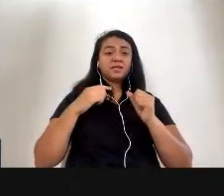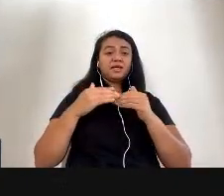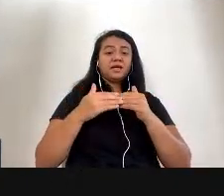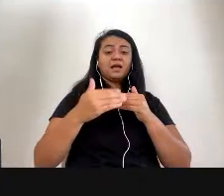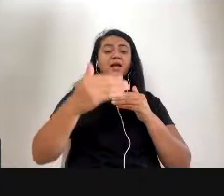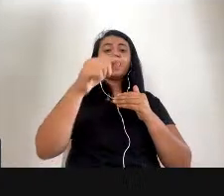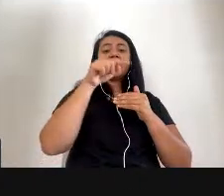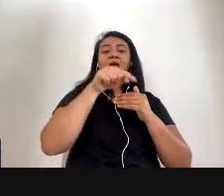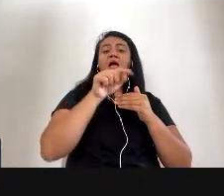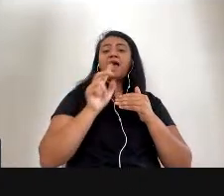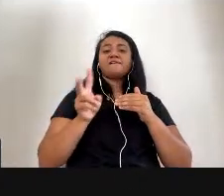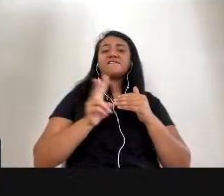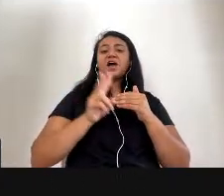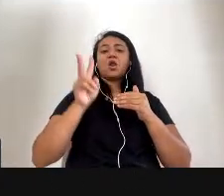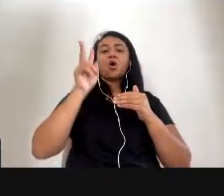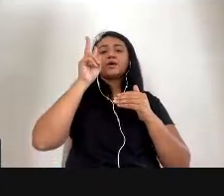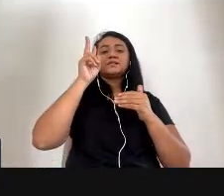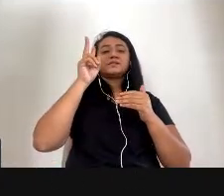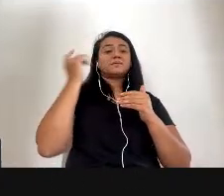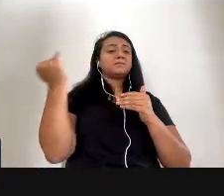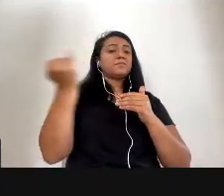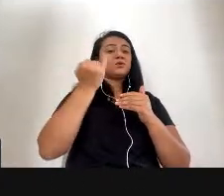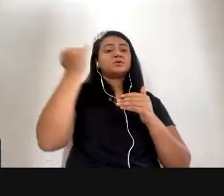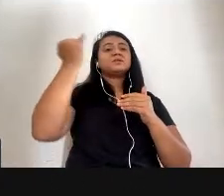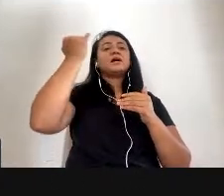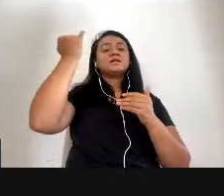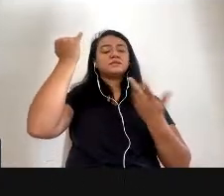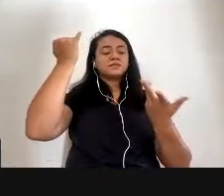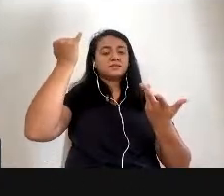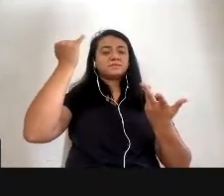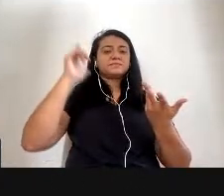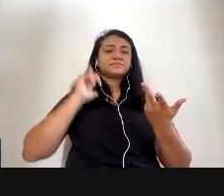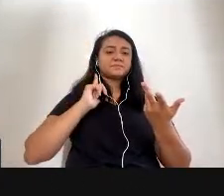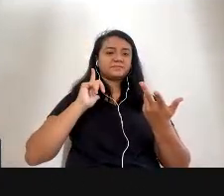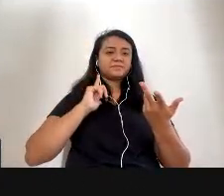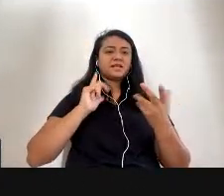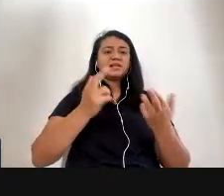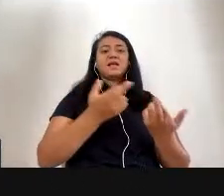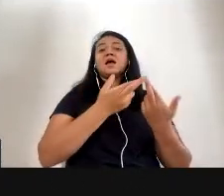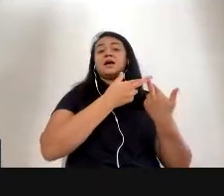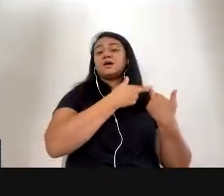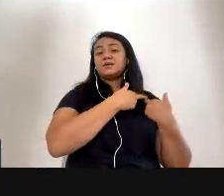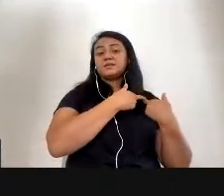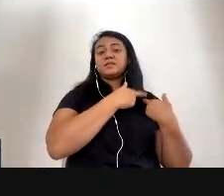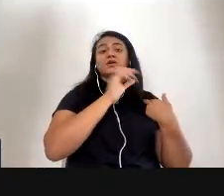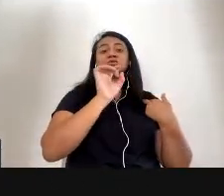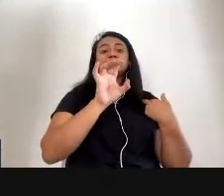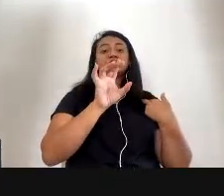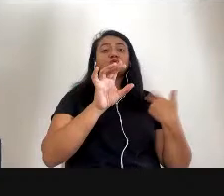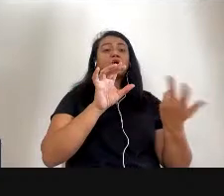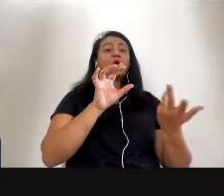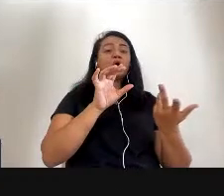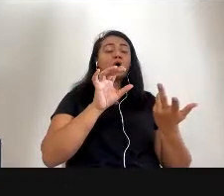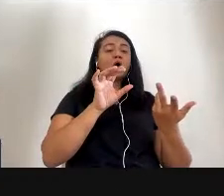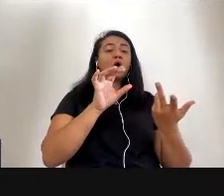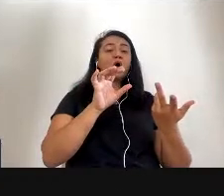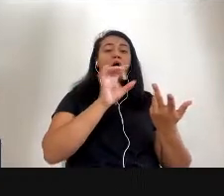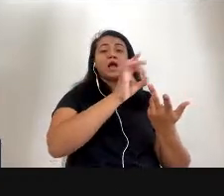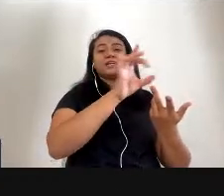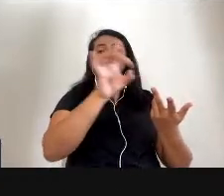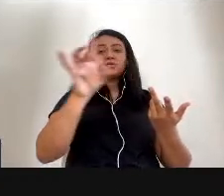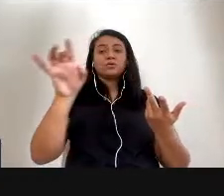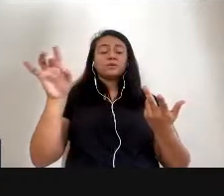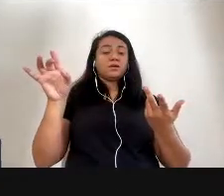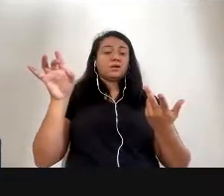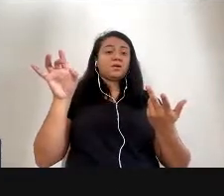valores, que são valores de uma responsabilização que não seja somente a alguns indivíduos da sociedade